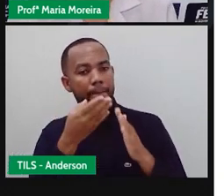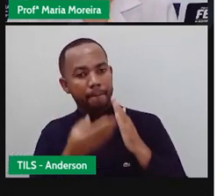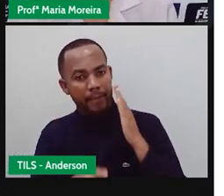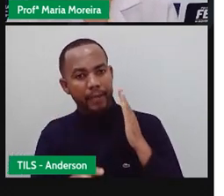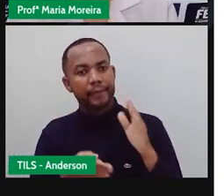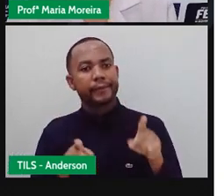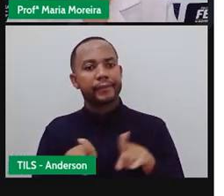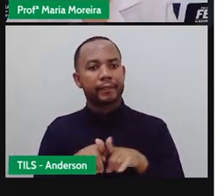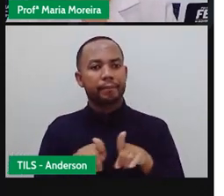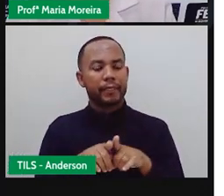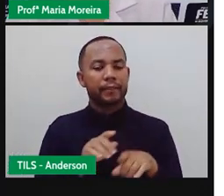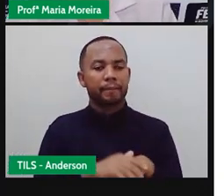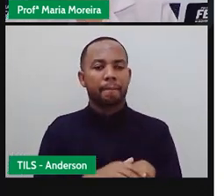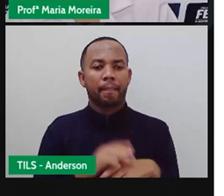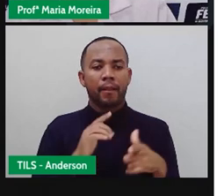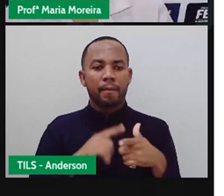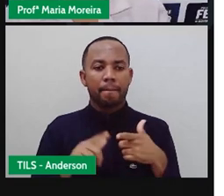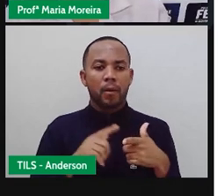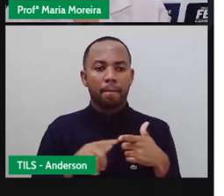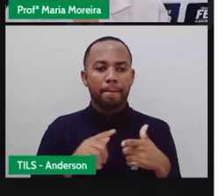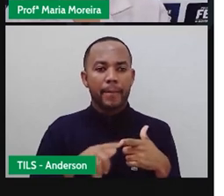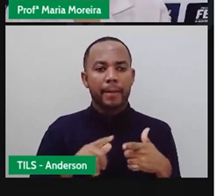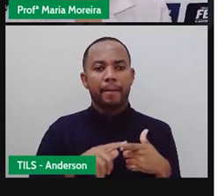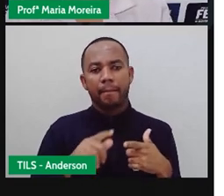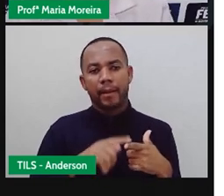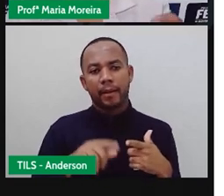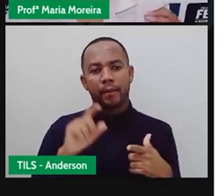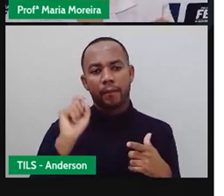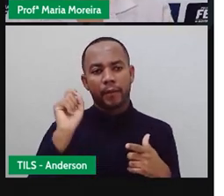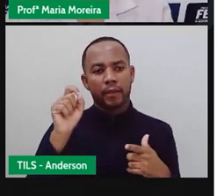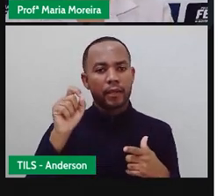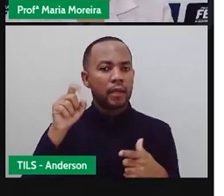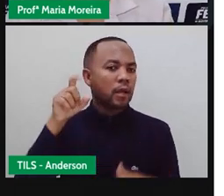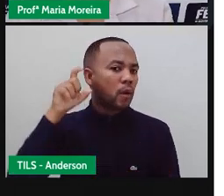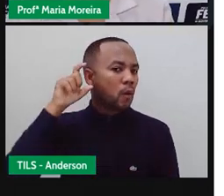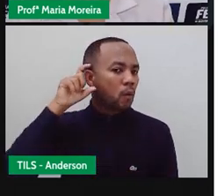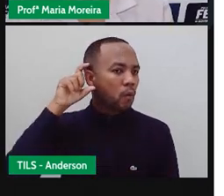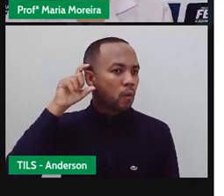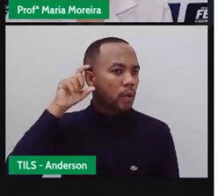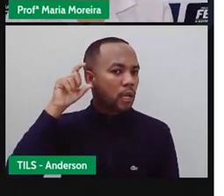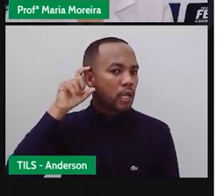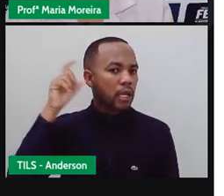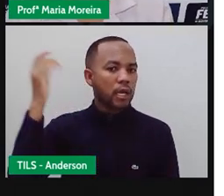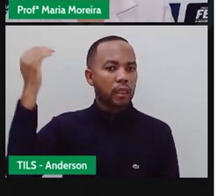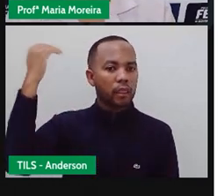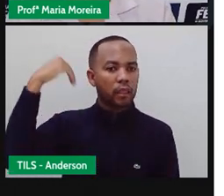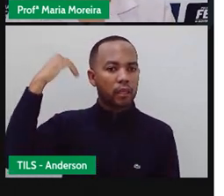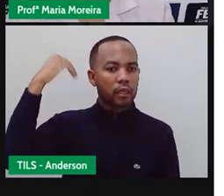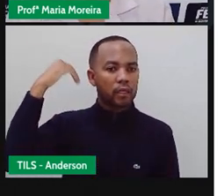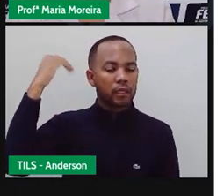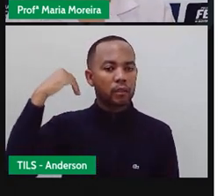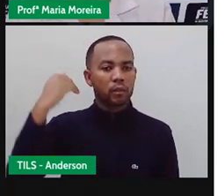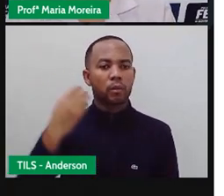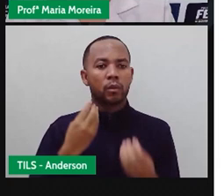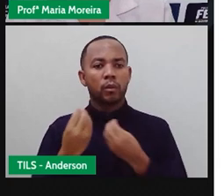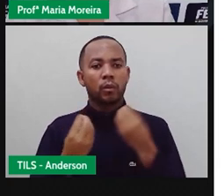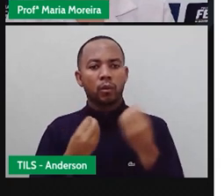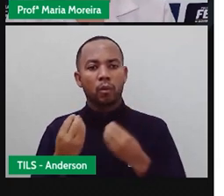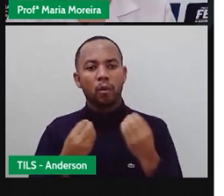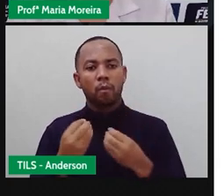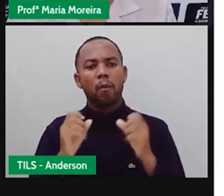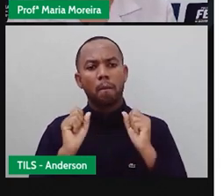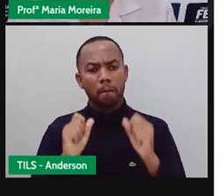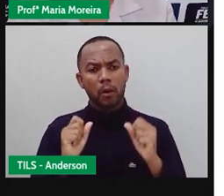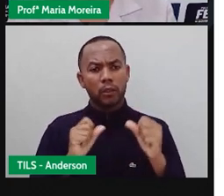Tá? Quando o problema é relacionado com a orelha média ou externa Essas alterações, elas podem ser